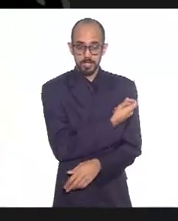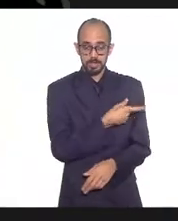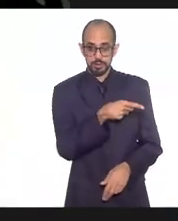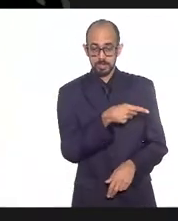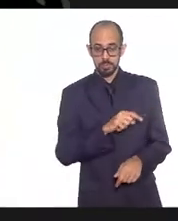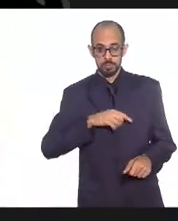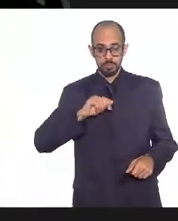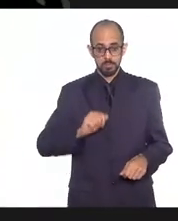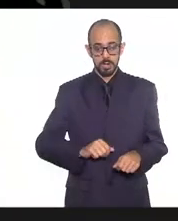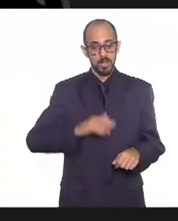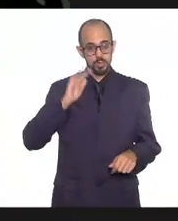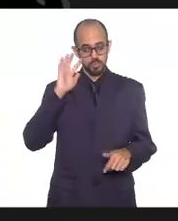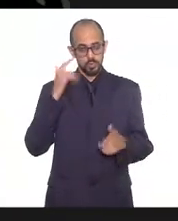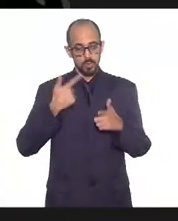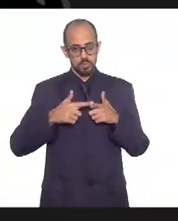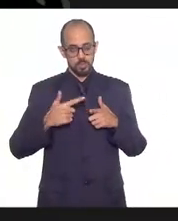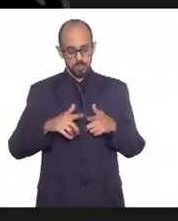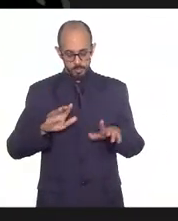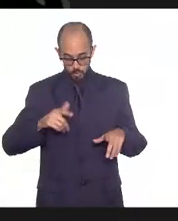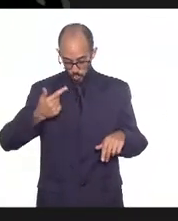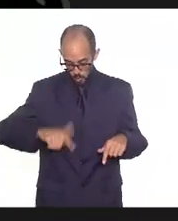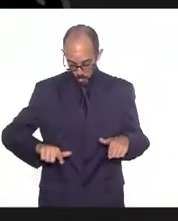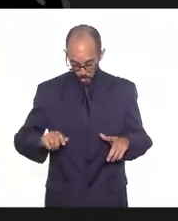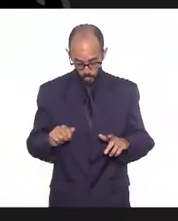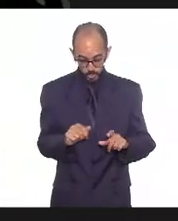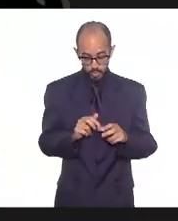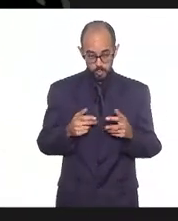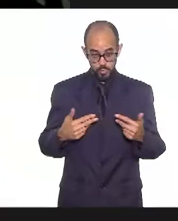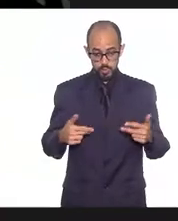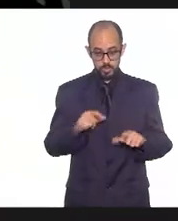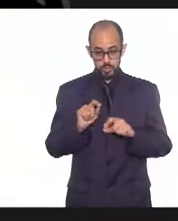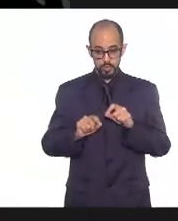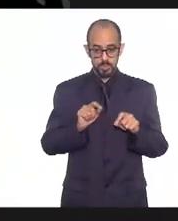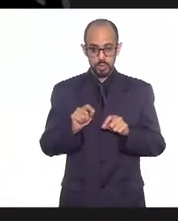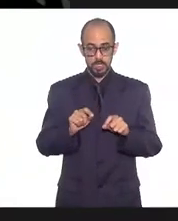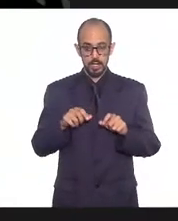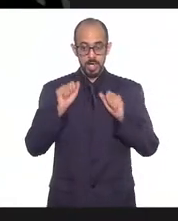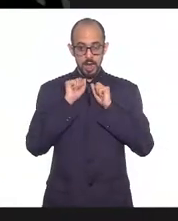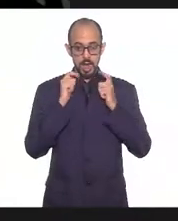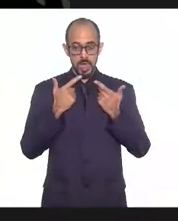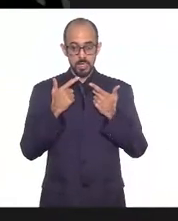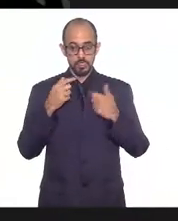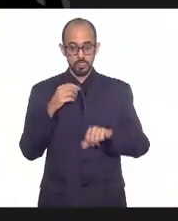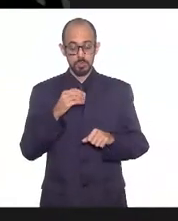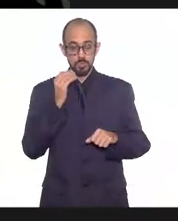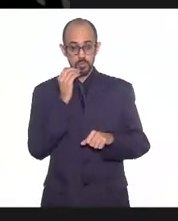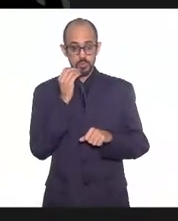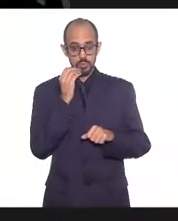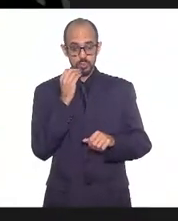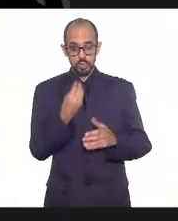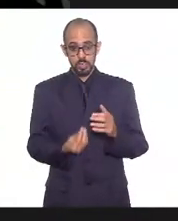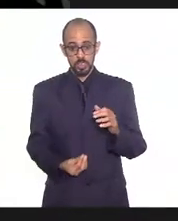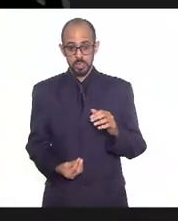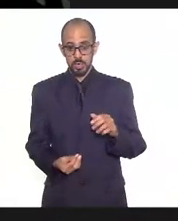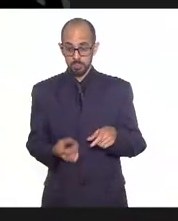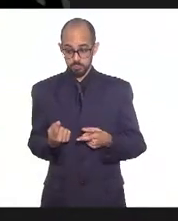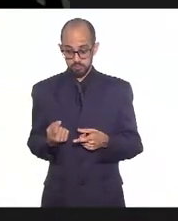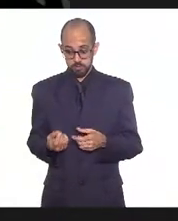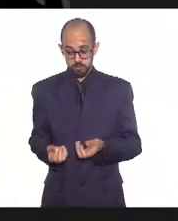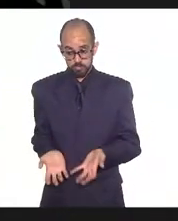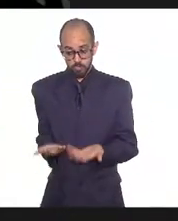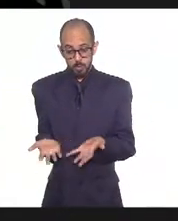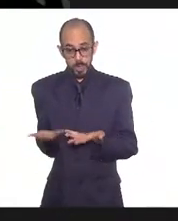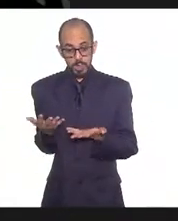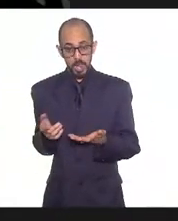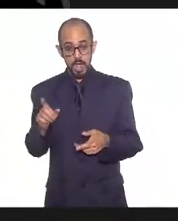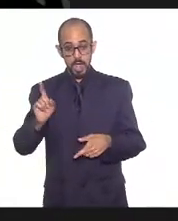população. E uma outra questão que o estado, que a LERJ também poderia provocar, é